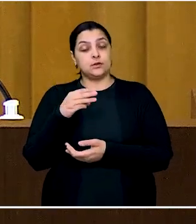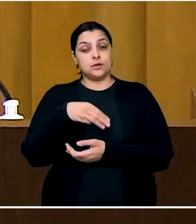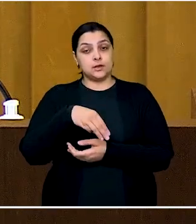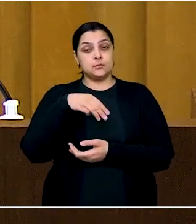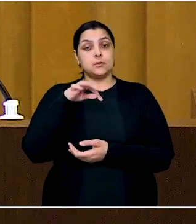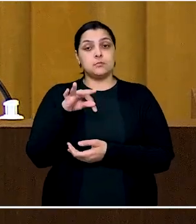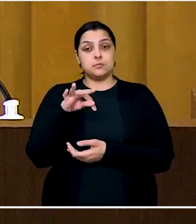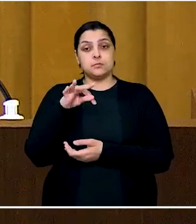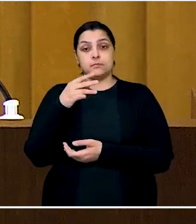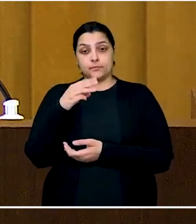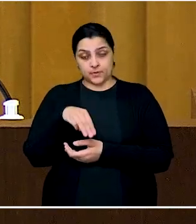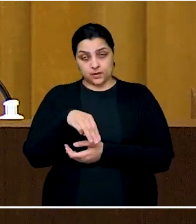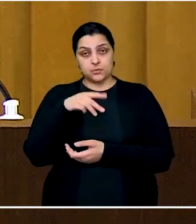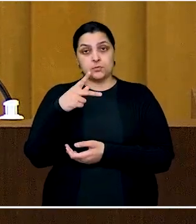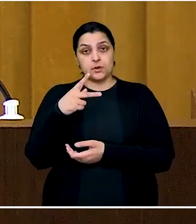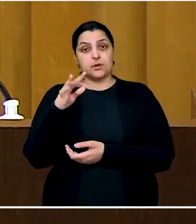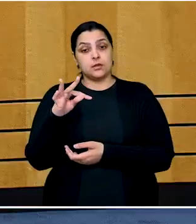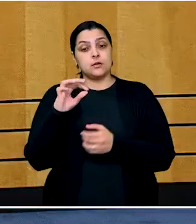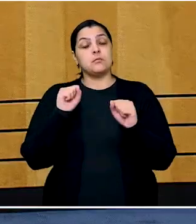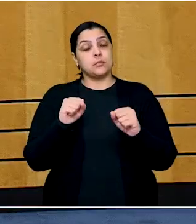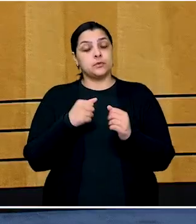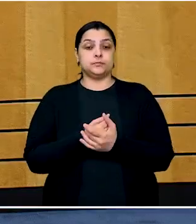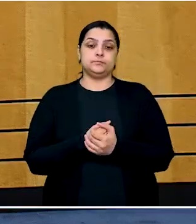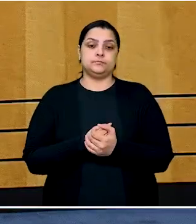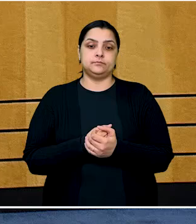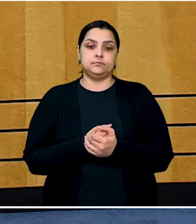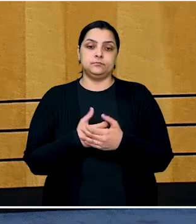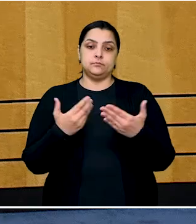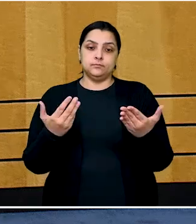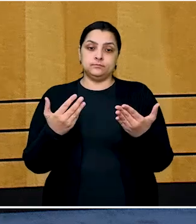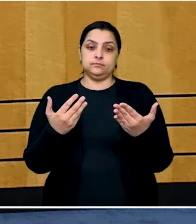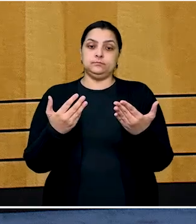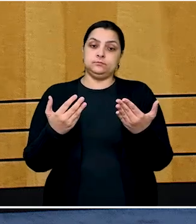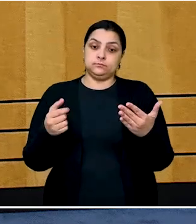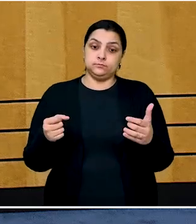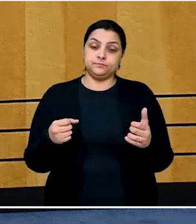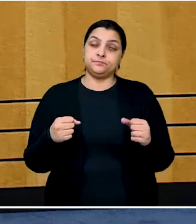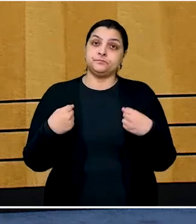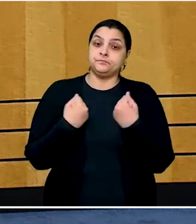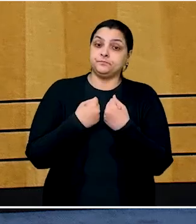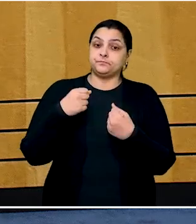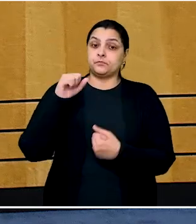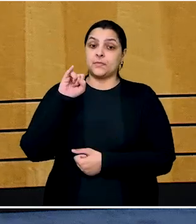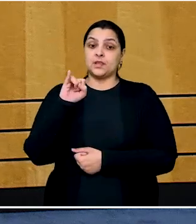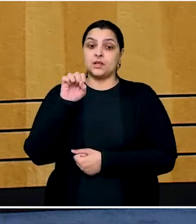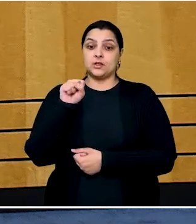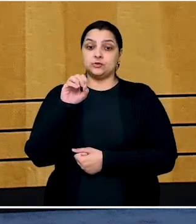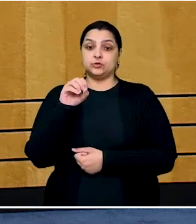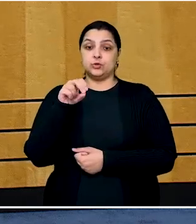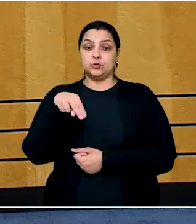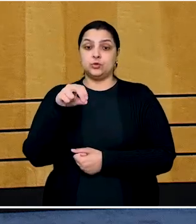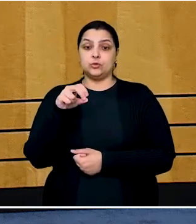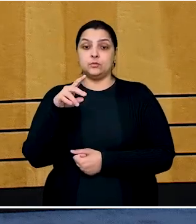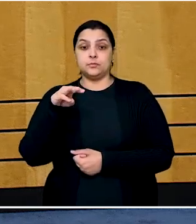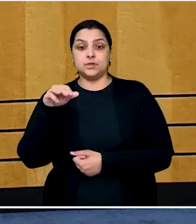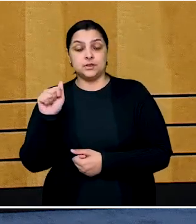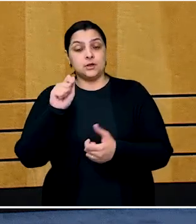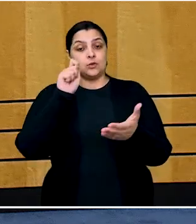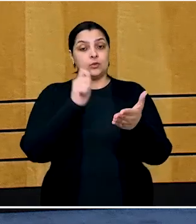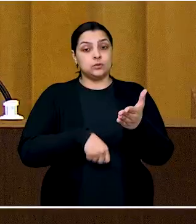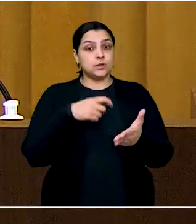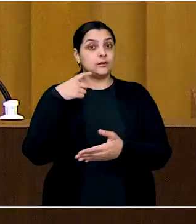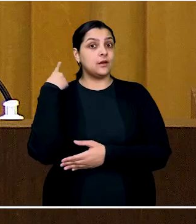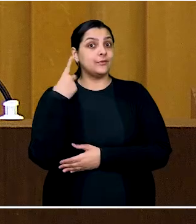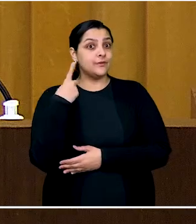a ação me parece indubitável. O ato ilícito, quebra de isonomia processual no que foi praticado pela empresa ao